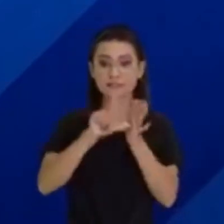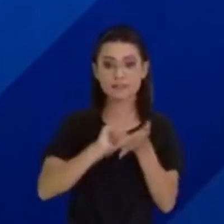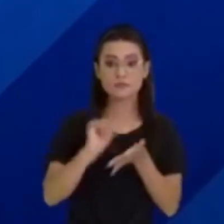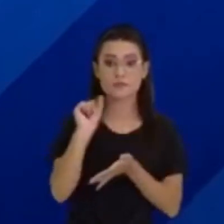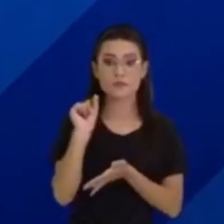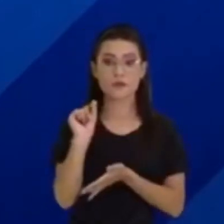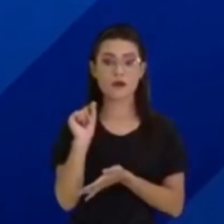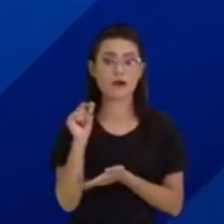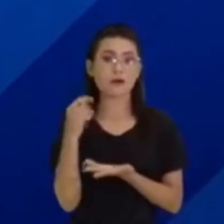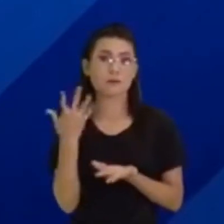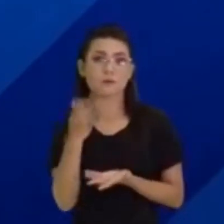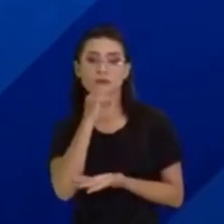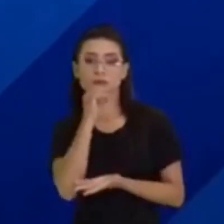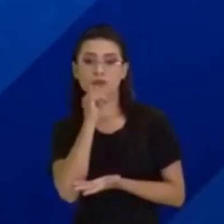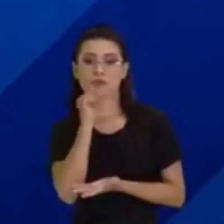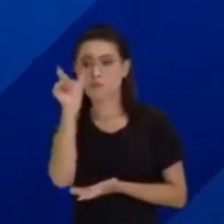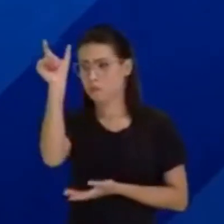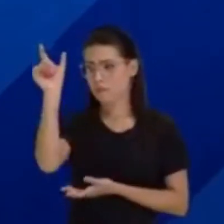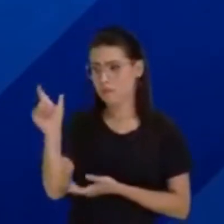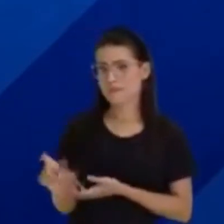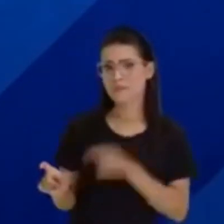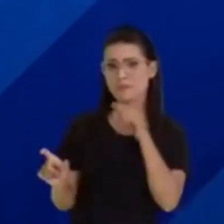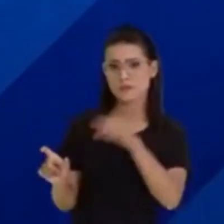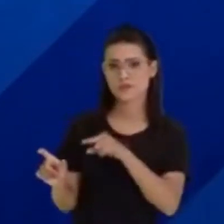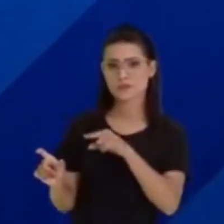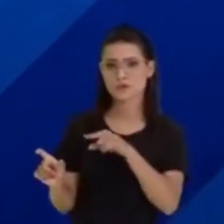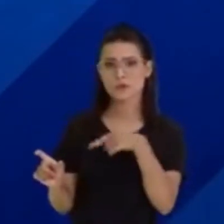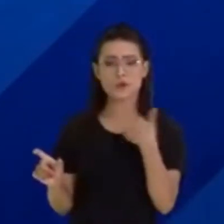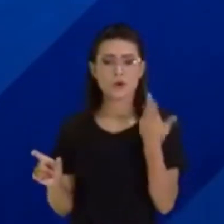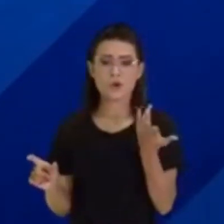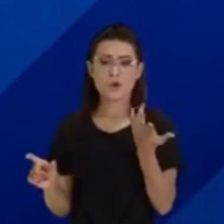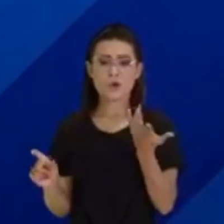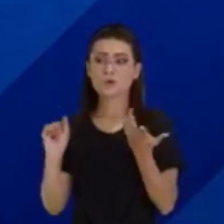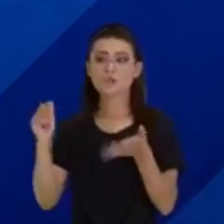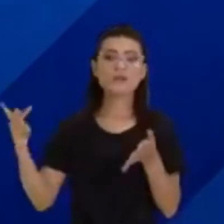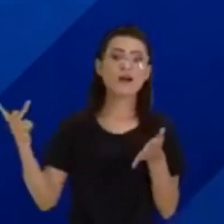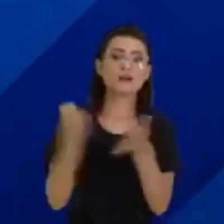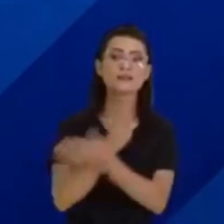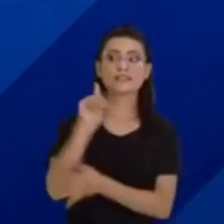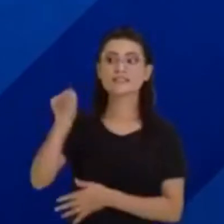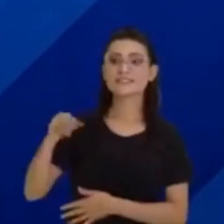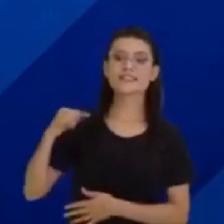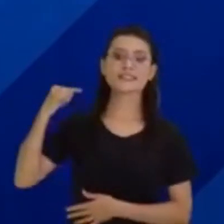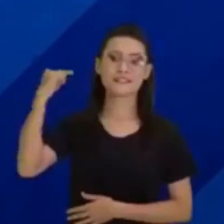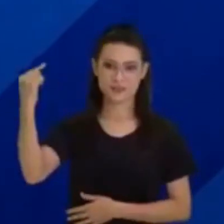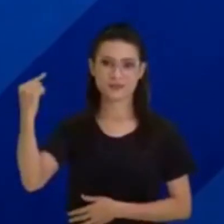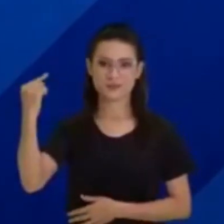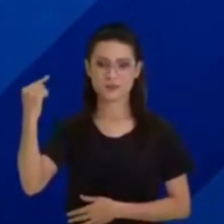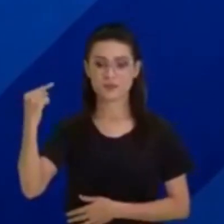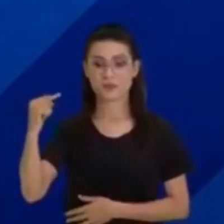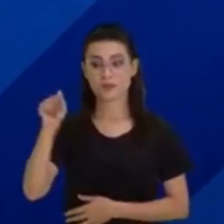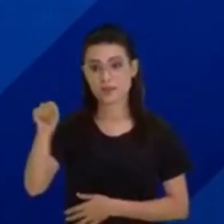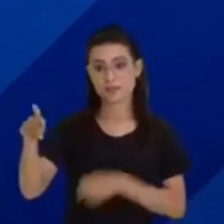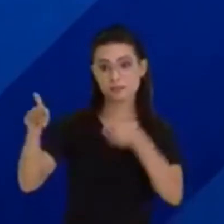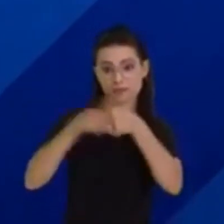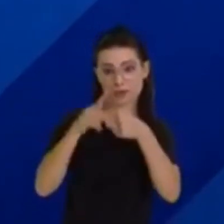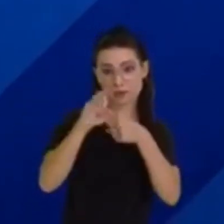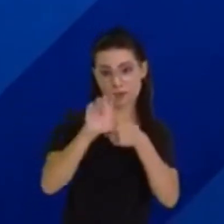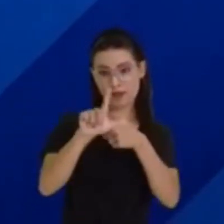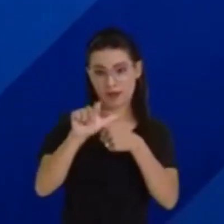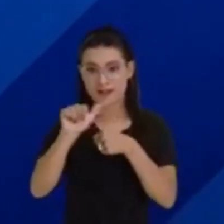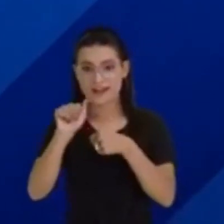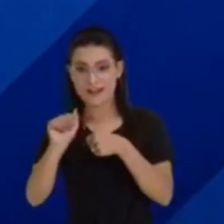não um termo, mas algo que virá à frente. Esse pronome está